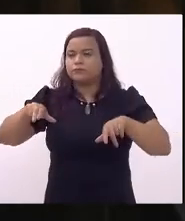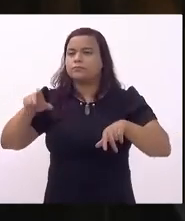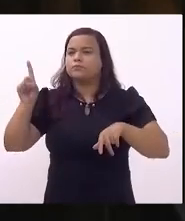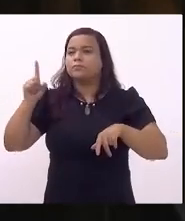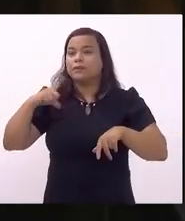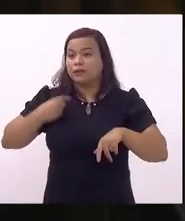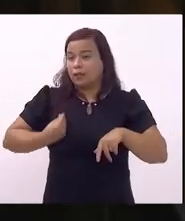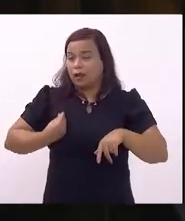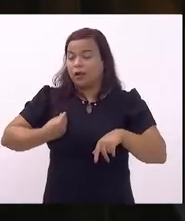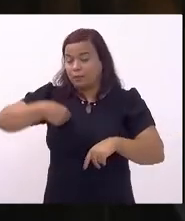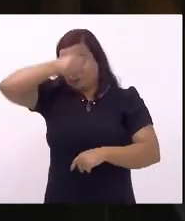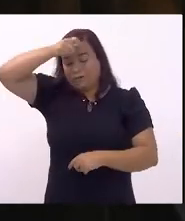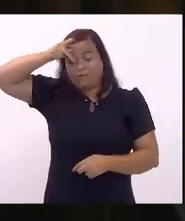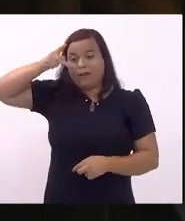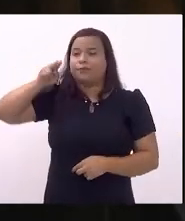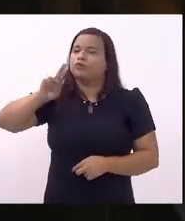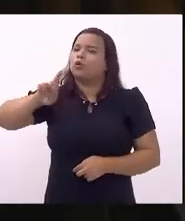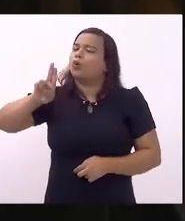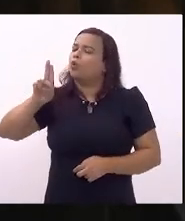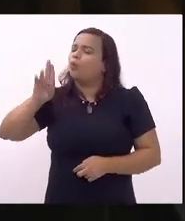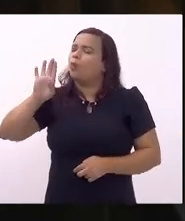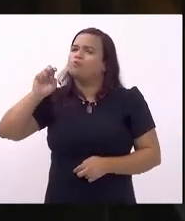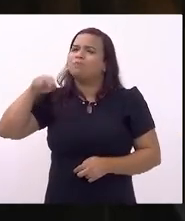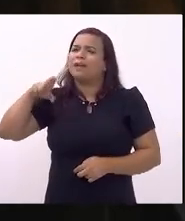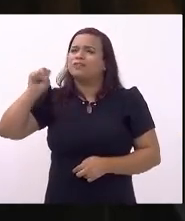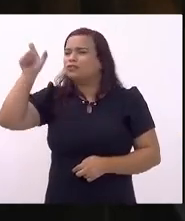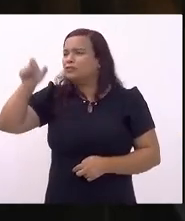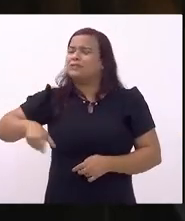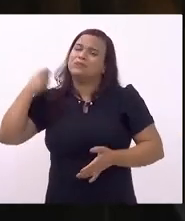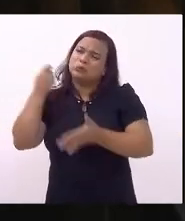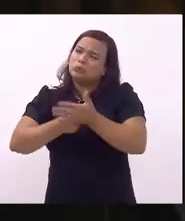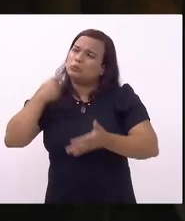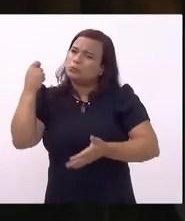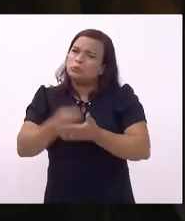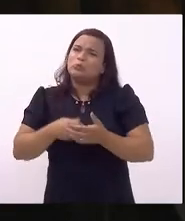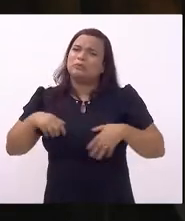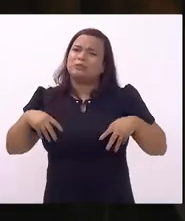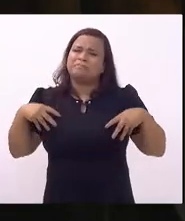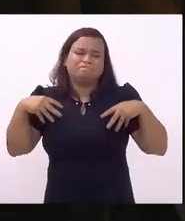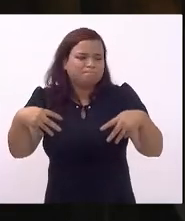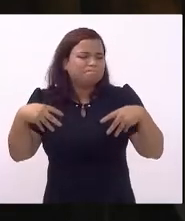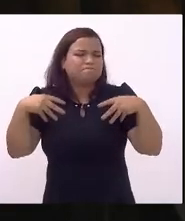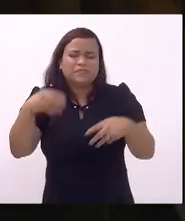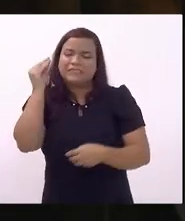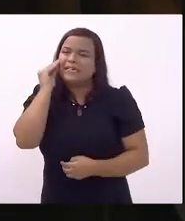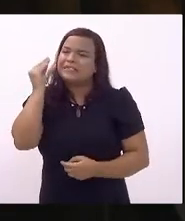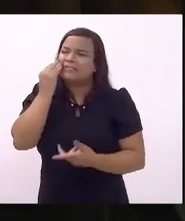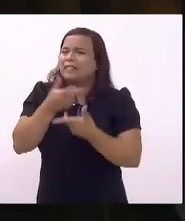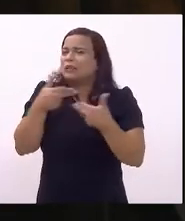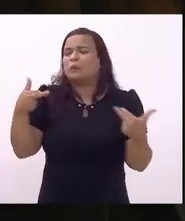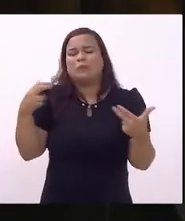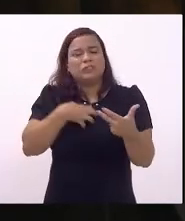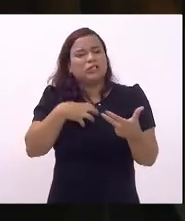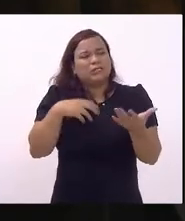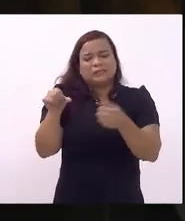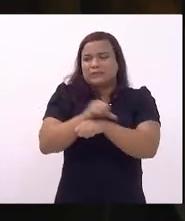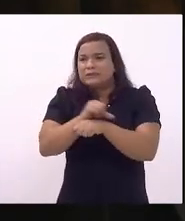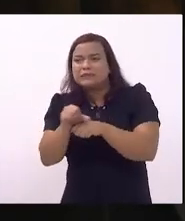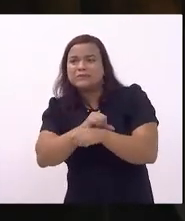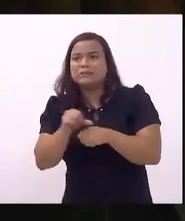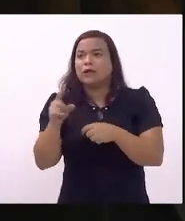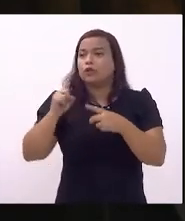o prefeito Rubens Bom Tempo que é um lutador Flávio está fazendo o enfrentamento do jeito que pode das condições que pode duas